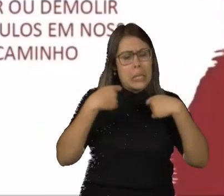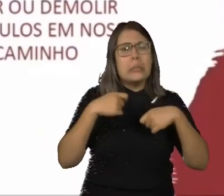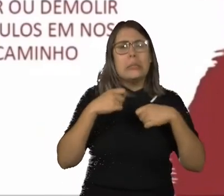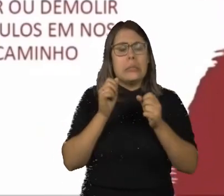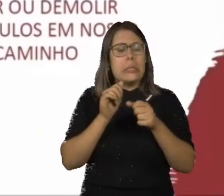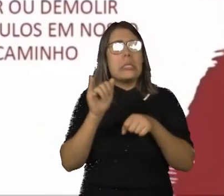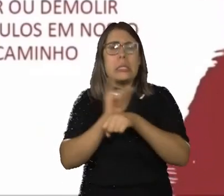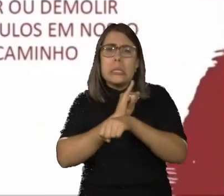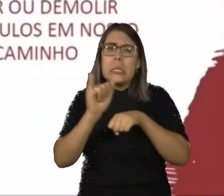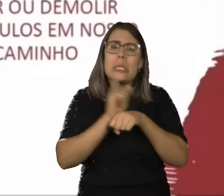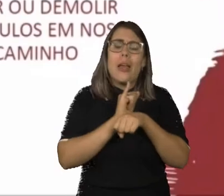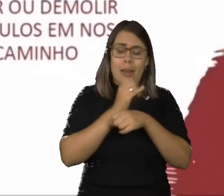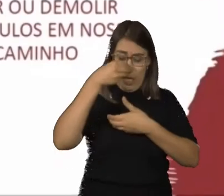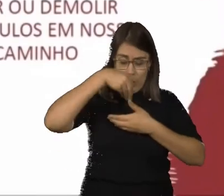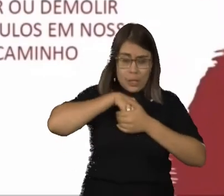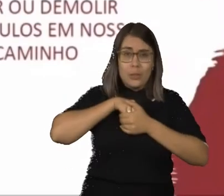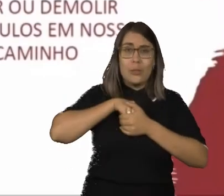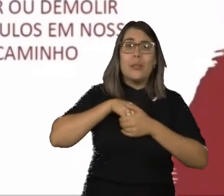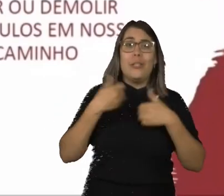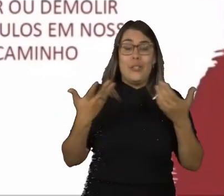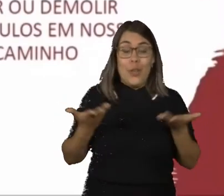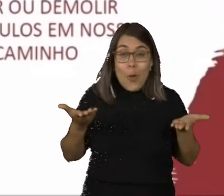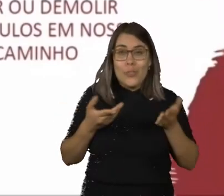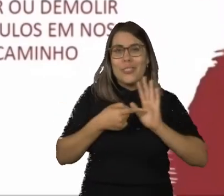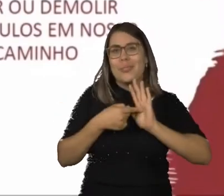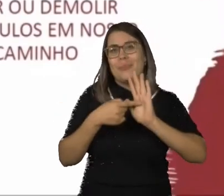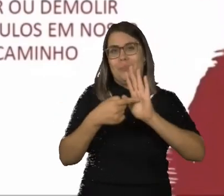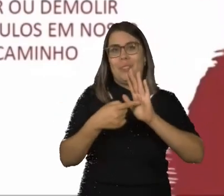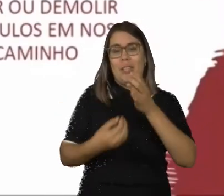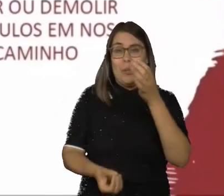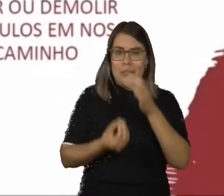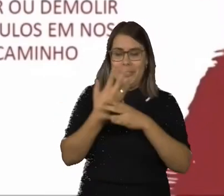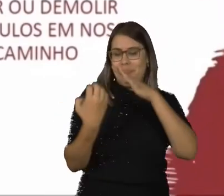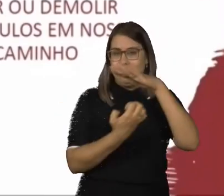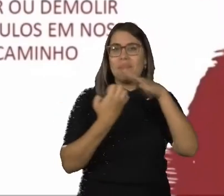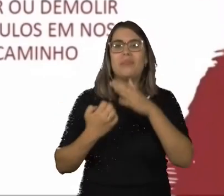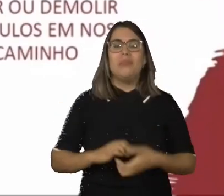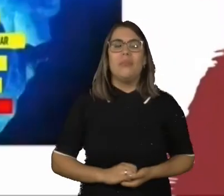essas habilidades que estão dentro de nós, é a minha tarefa quando eu criei a metodologia do PNT.